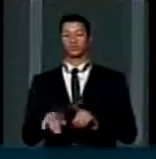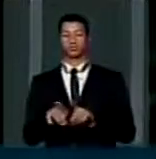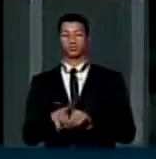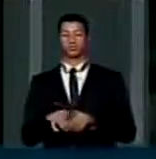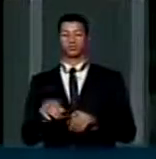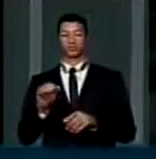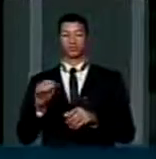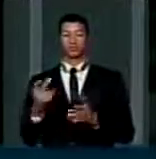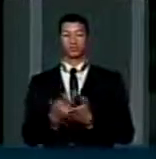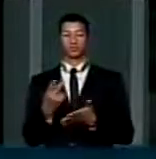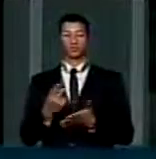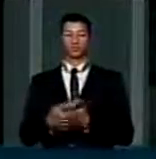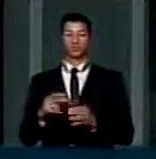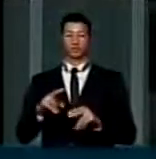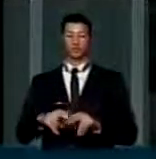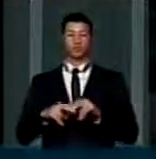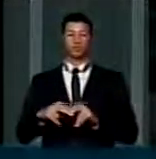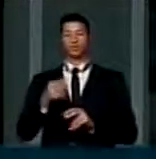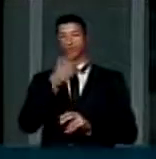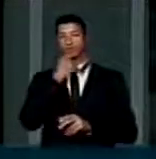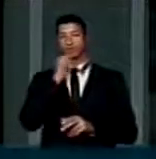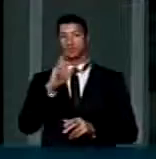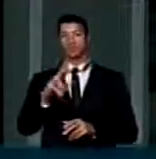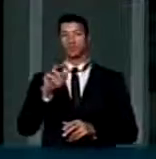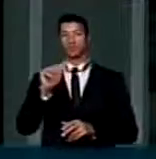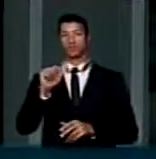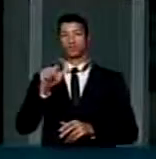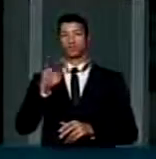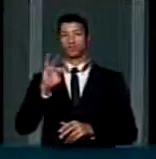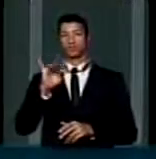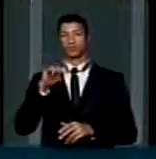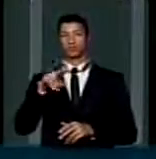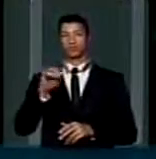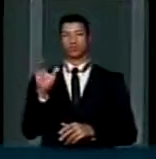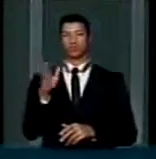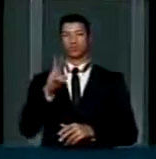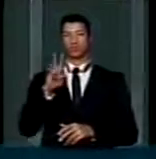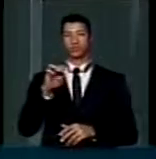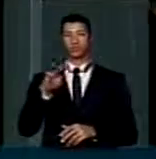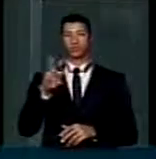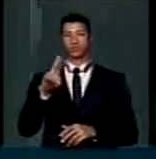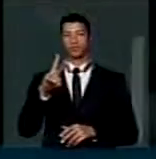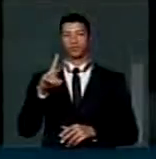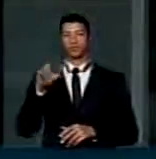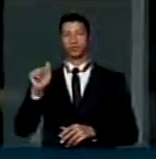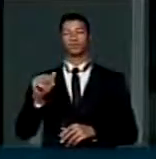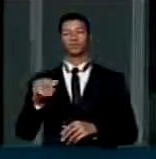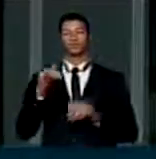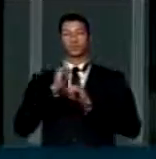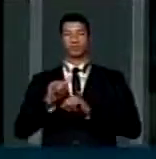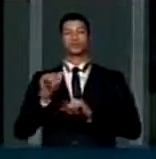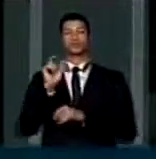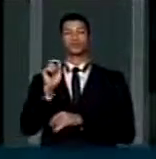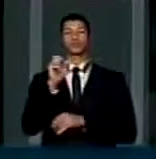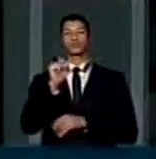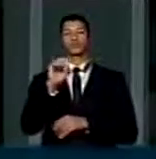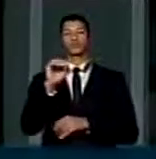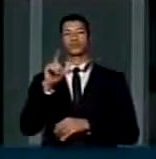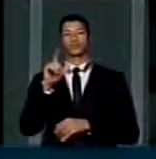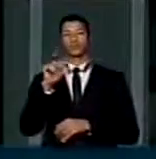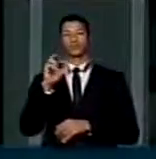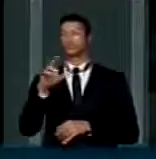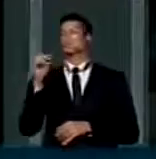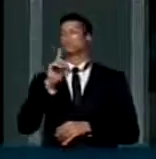indeferida pelo senhor Altino Ventura Filho, dizendo que solar não era